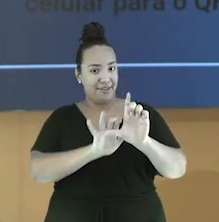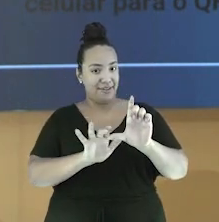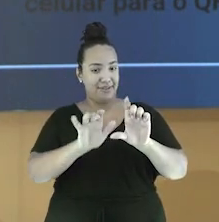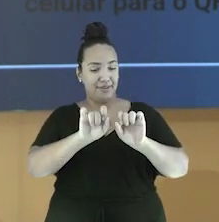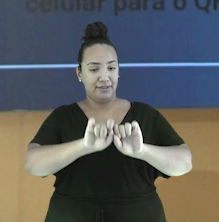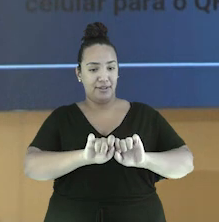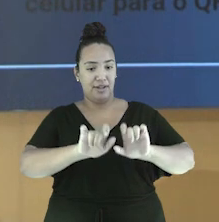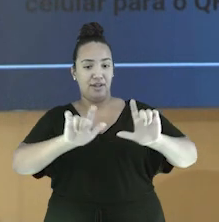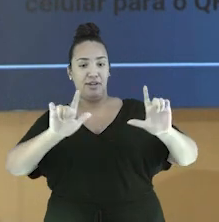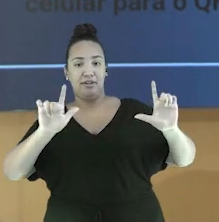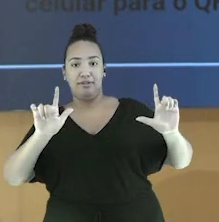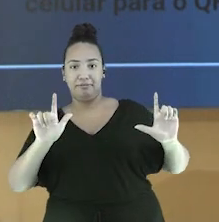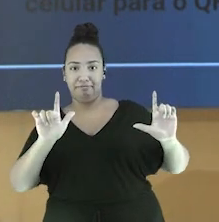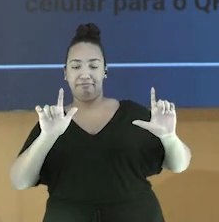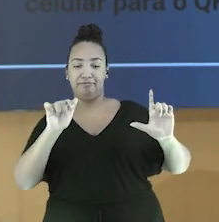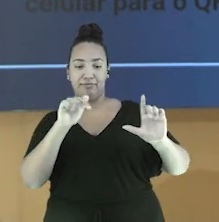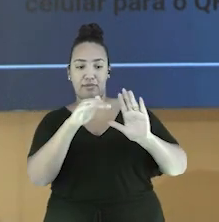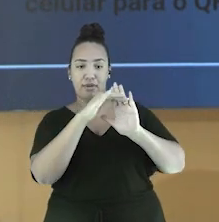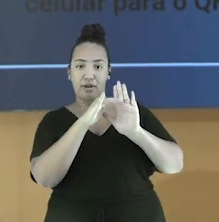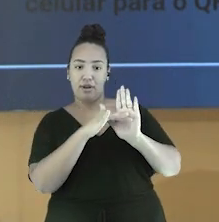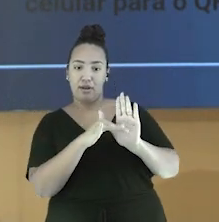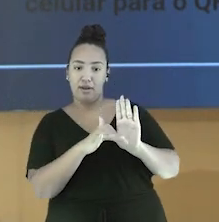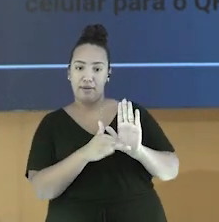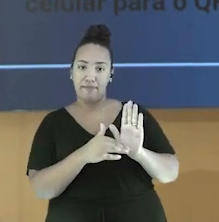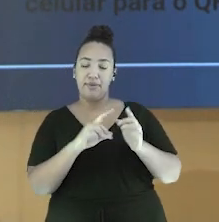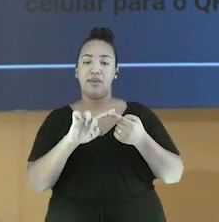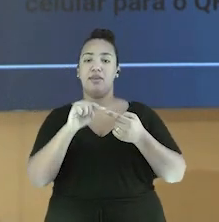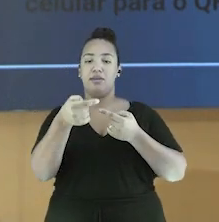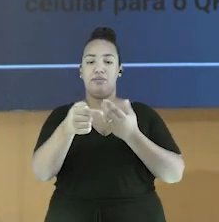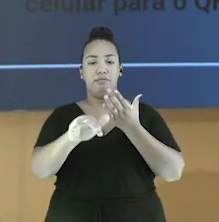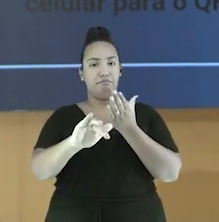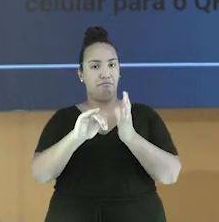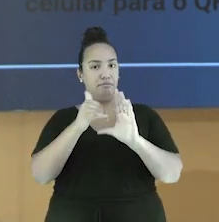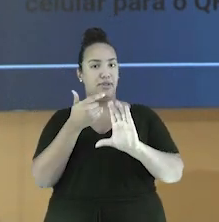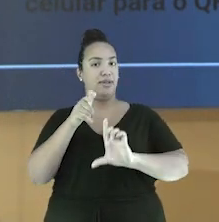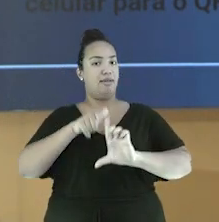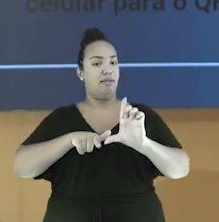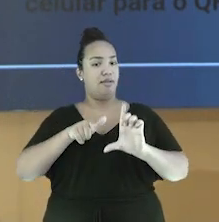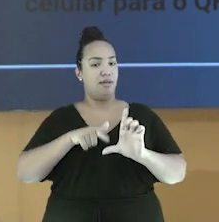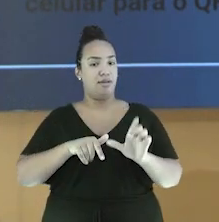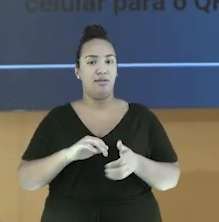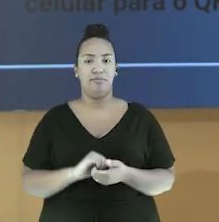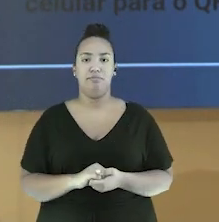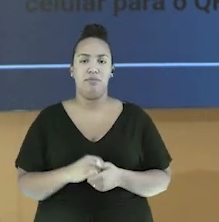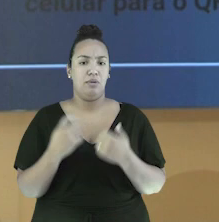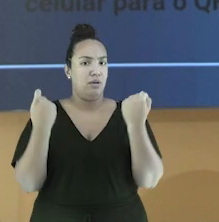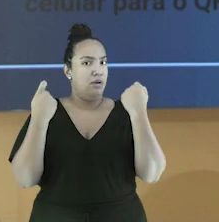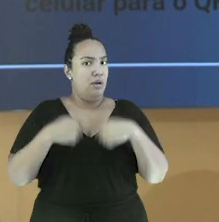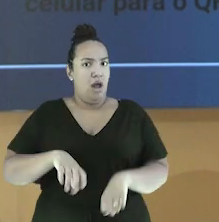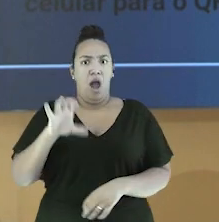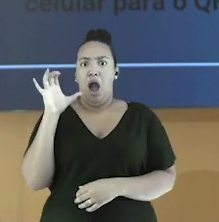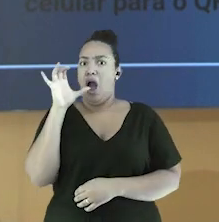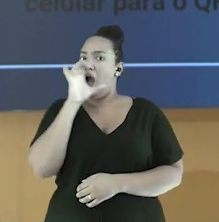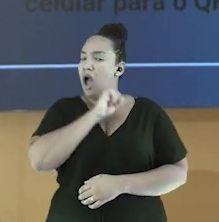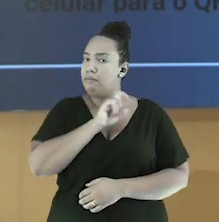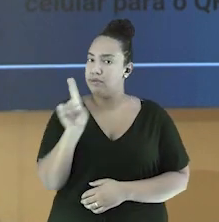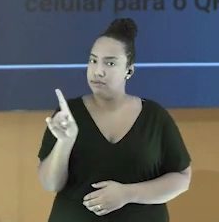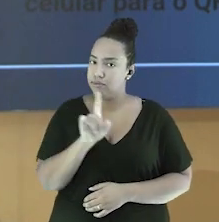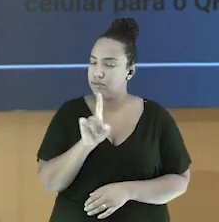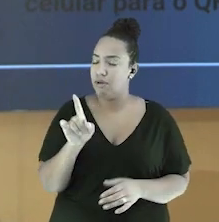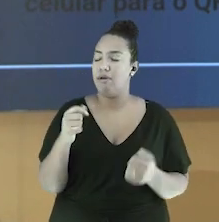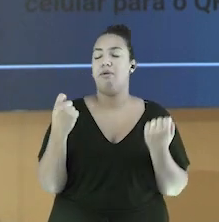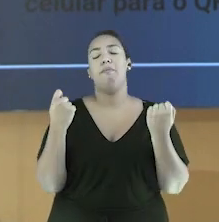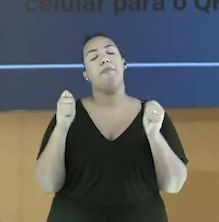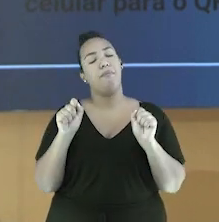já deixa a página aberta, para depois você só enviar a letra. Não precisa fazer correndo. Pode fazer com